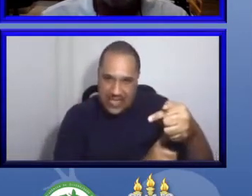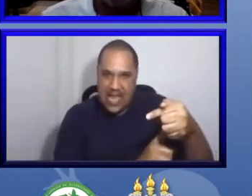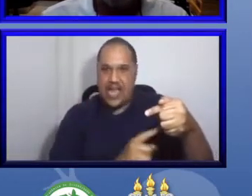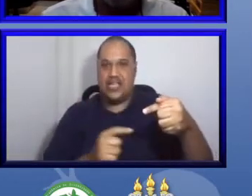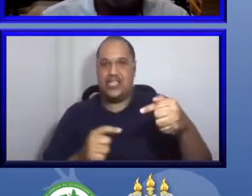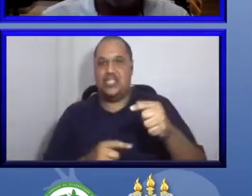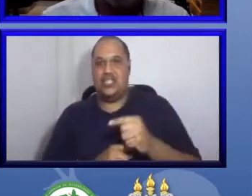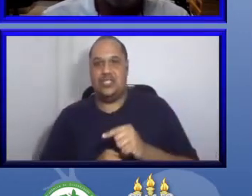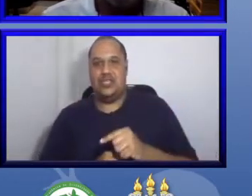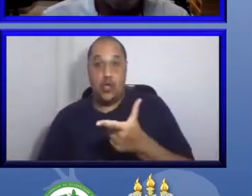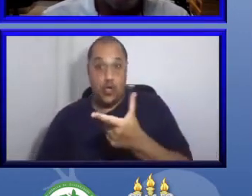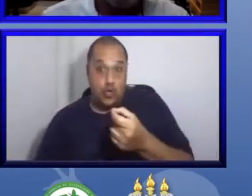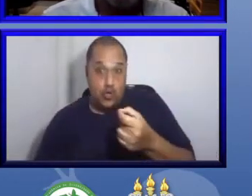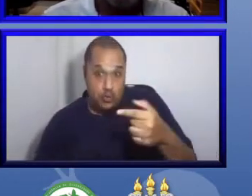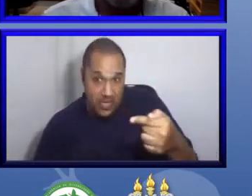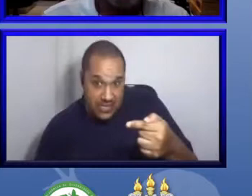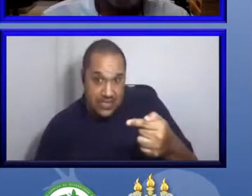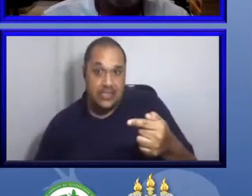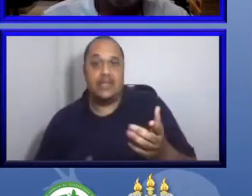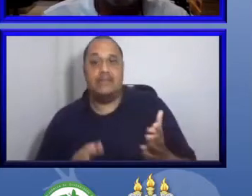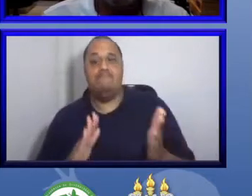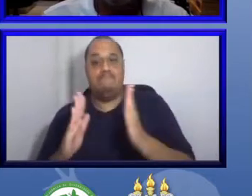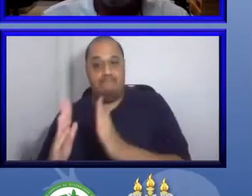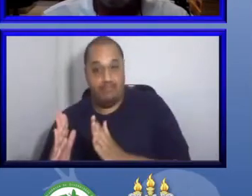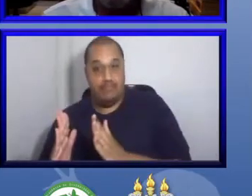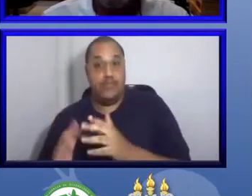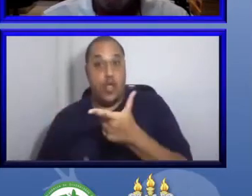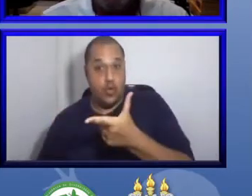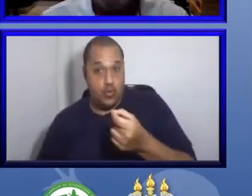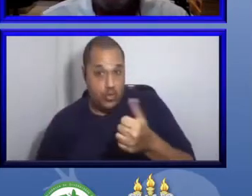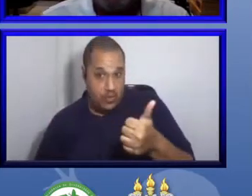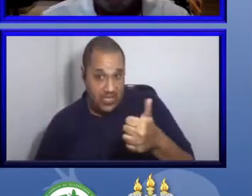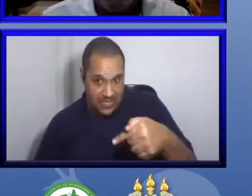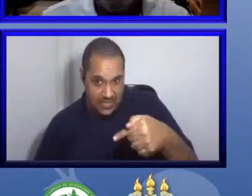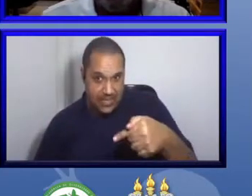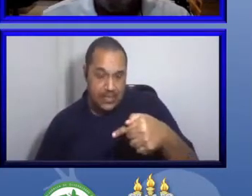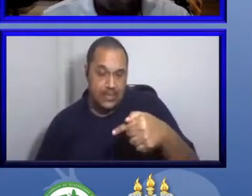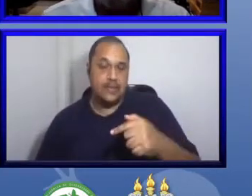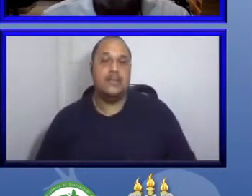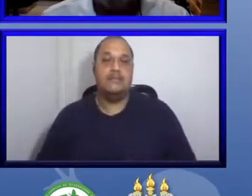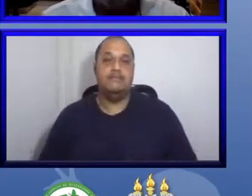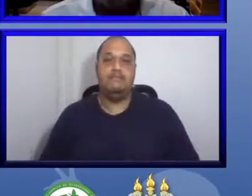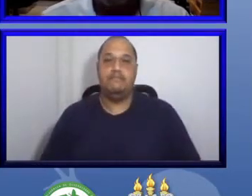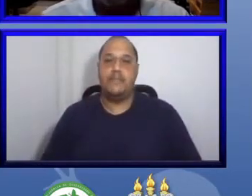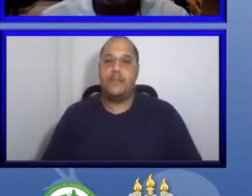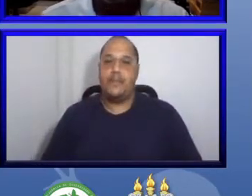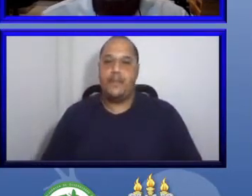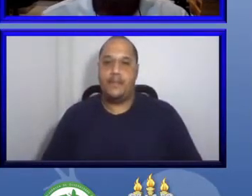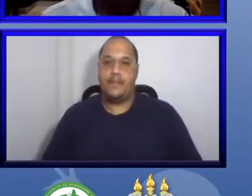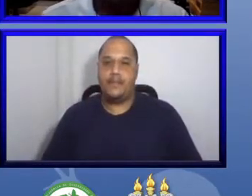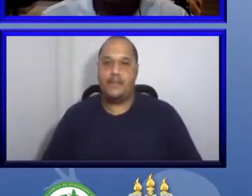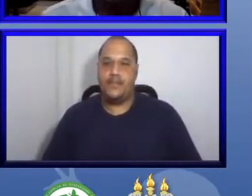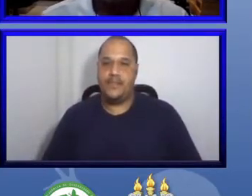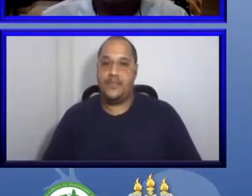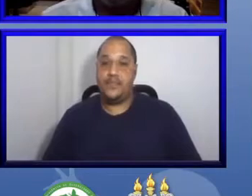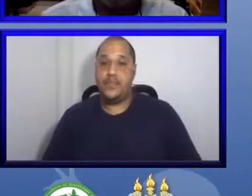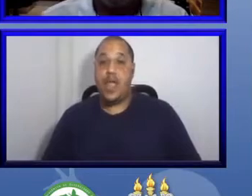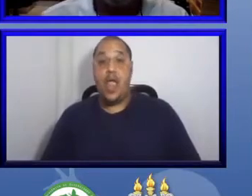2007 e 2017. portanto, em